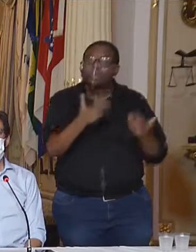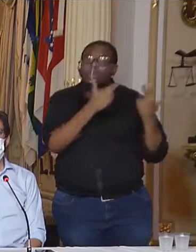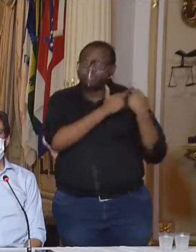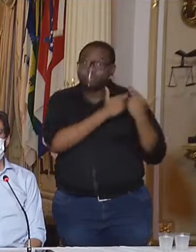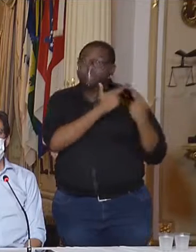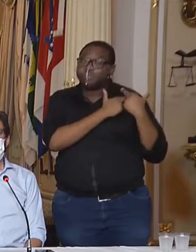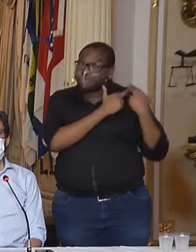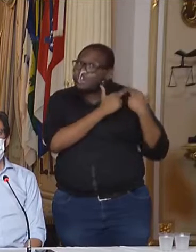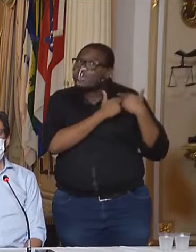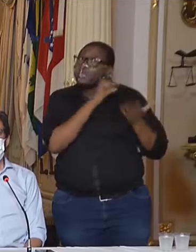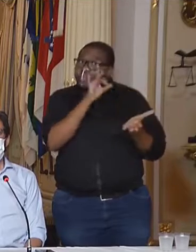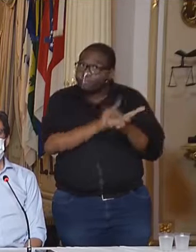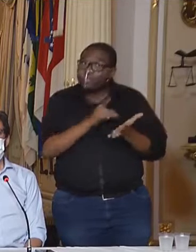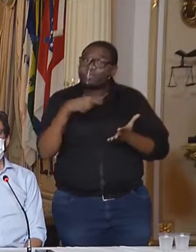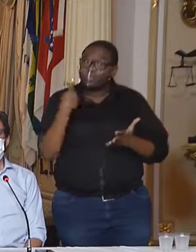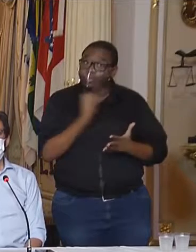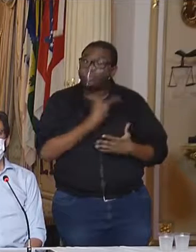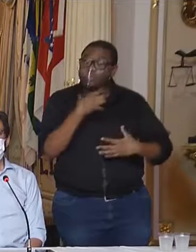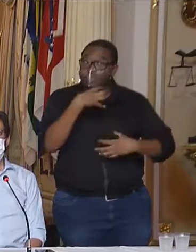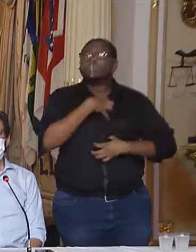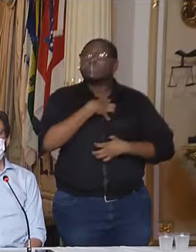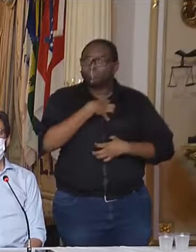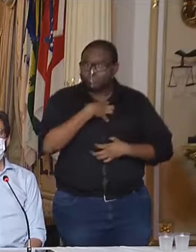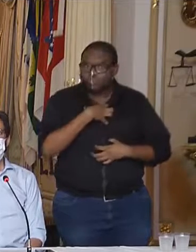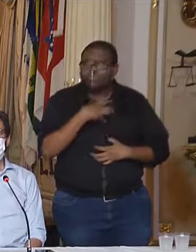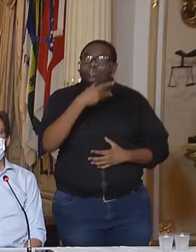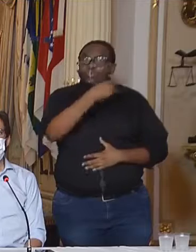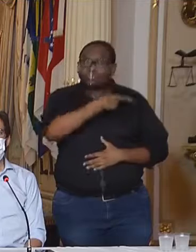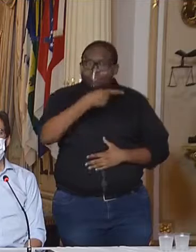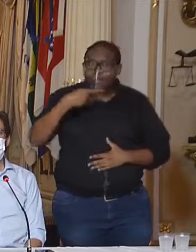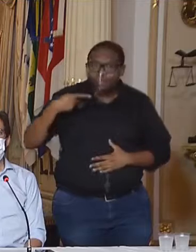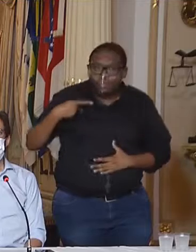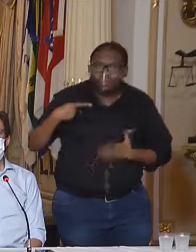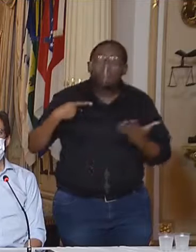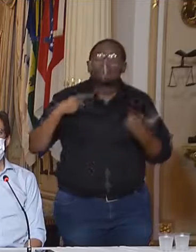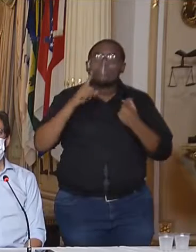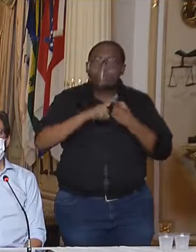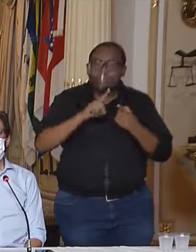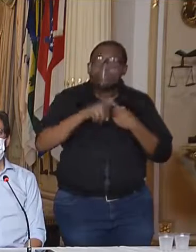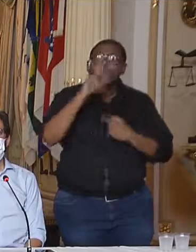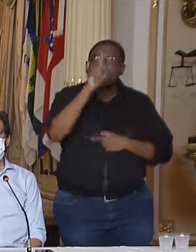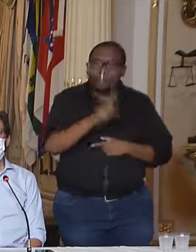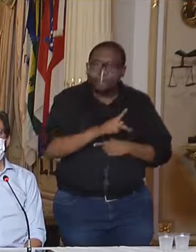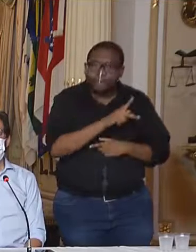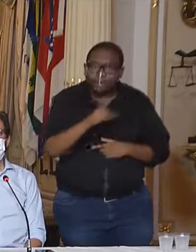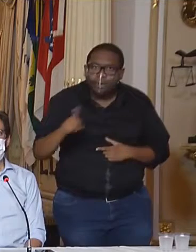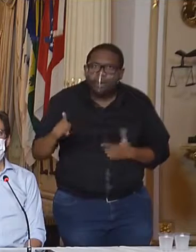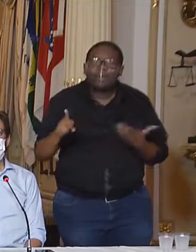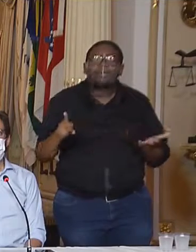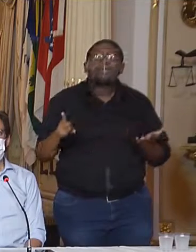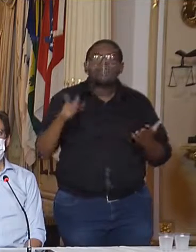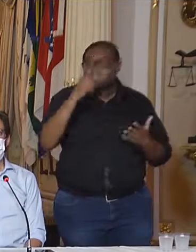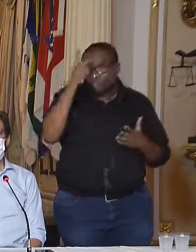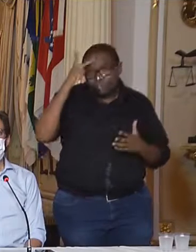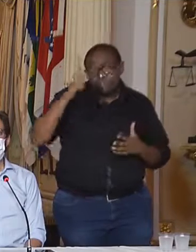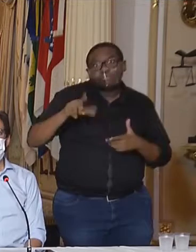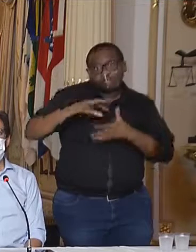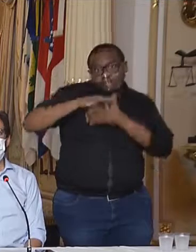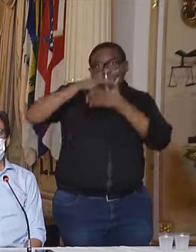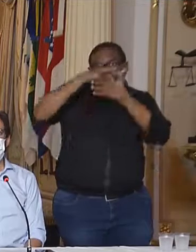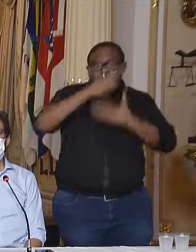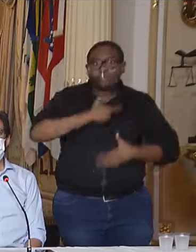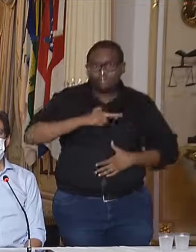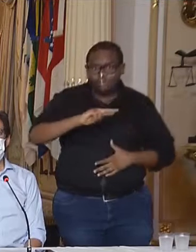a gente sentiu por parte de todos os pastores, todos os pares, de todos os bispos. Com esse processo, houve um